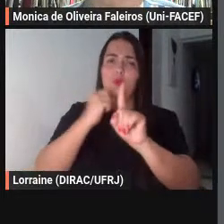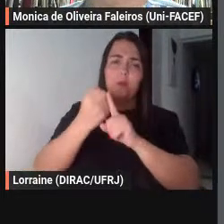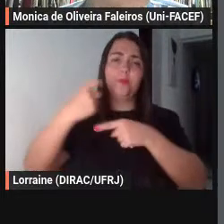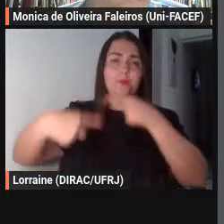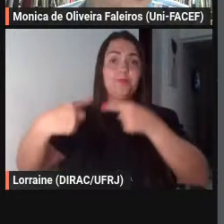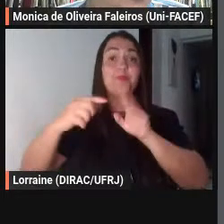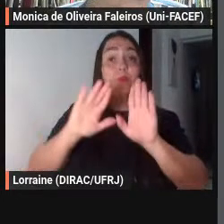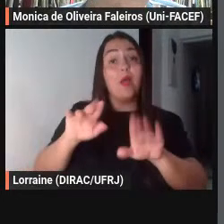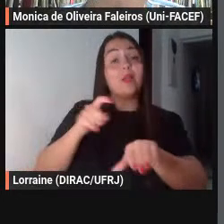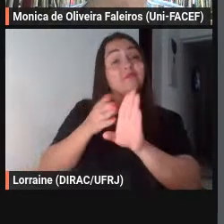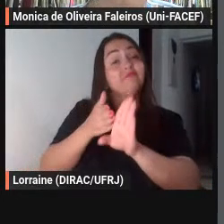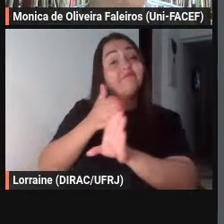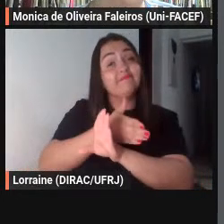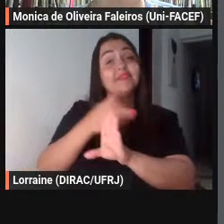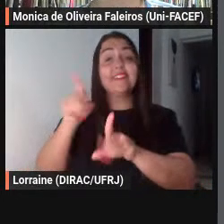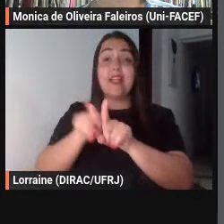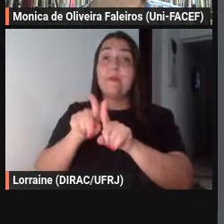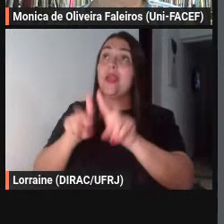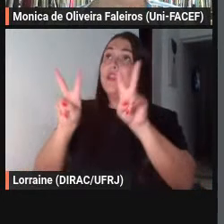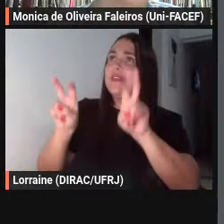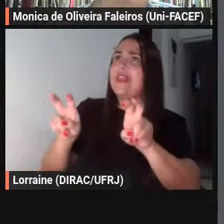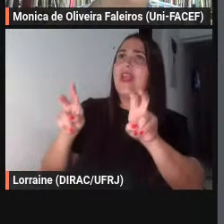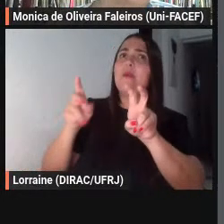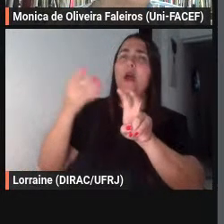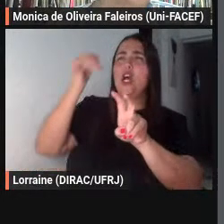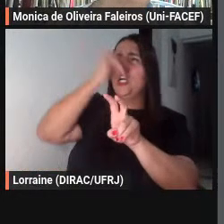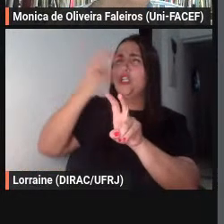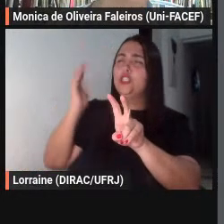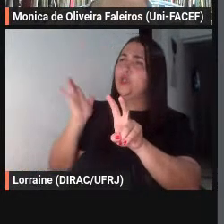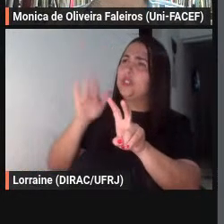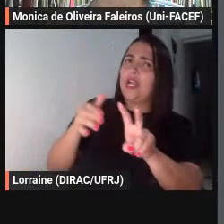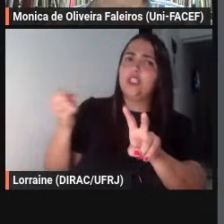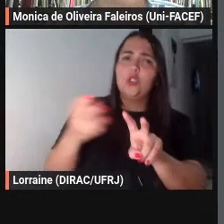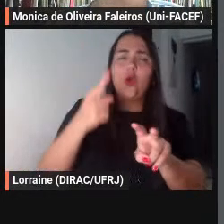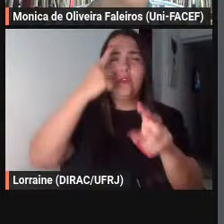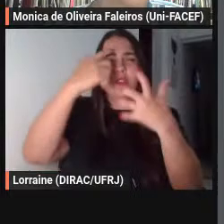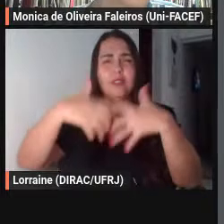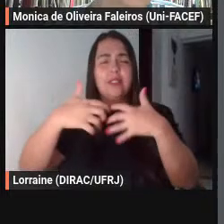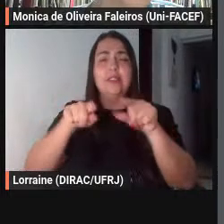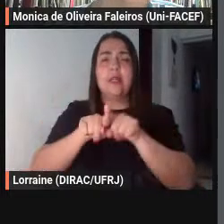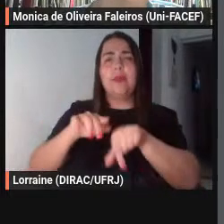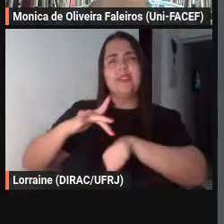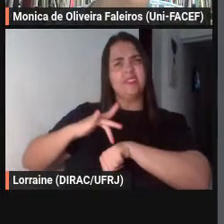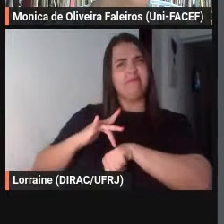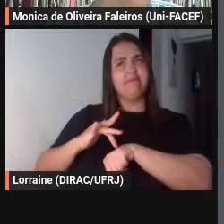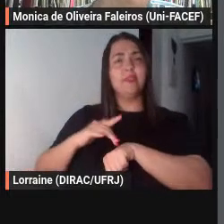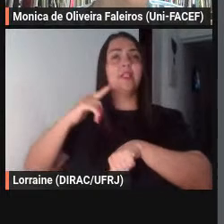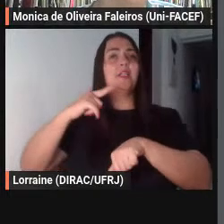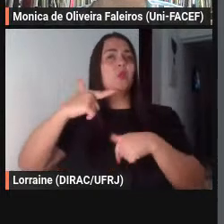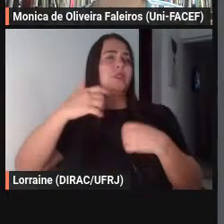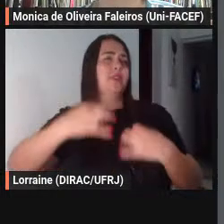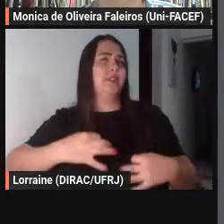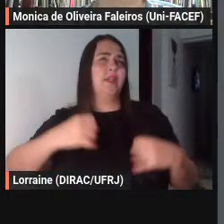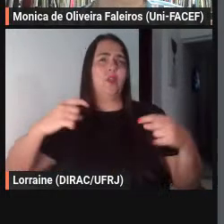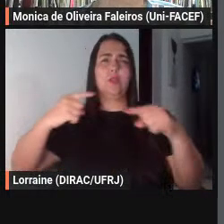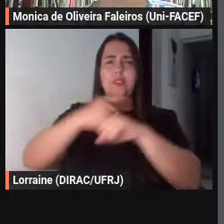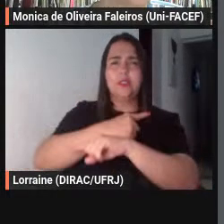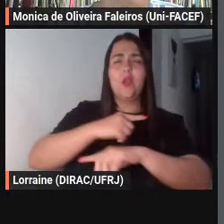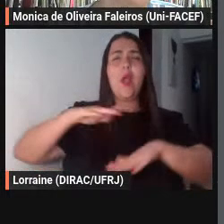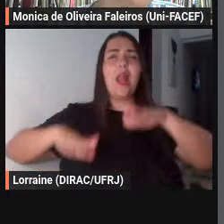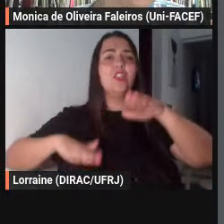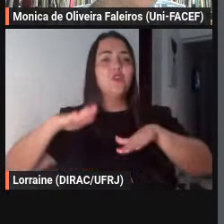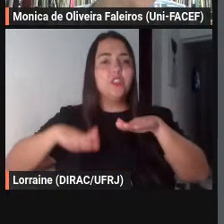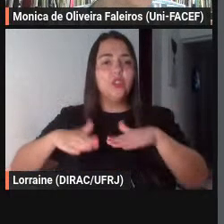atualizam os temas e propõem novas reflexões tais como o ceticismo a incertezas contradições o relativismo